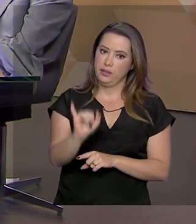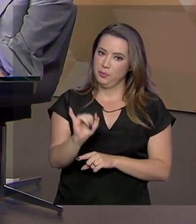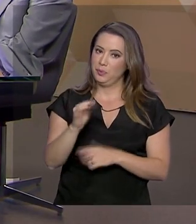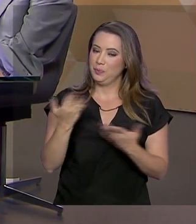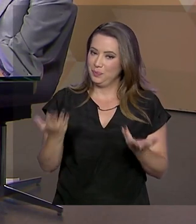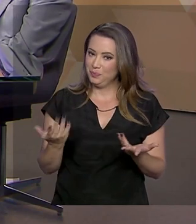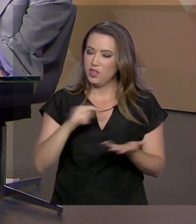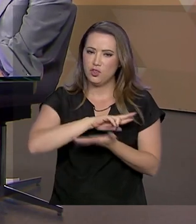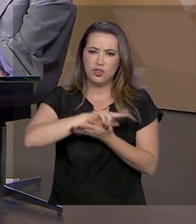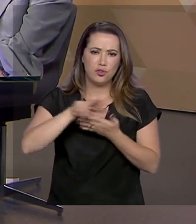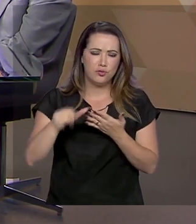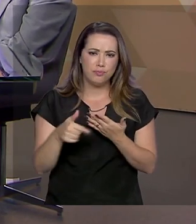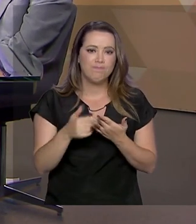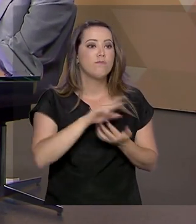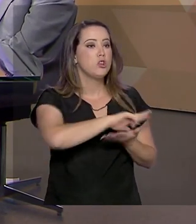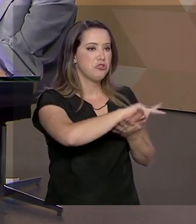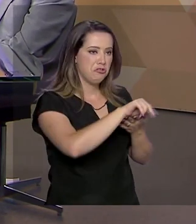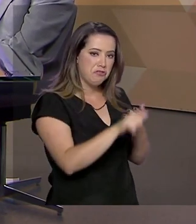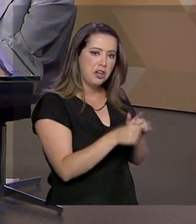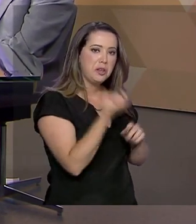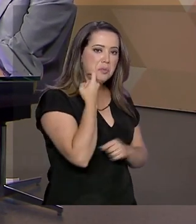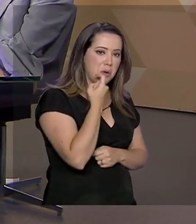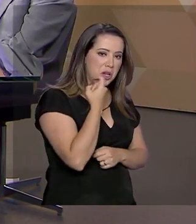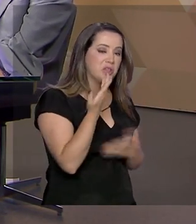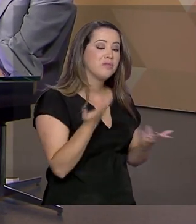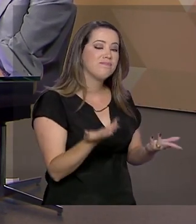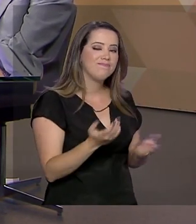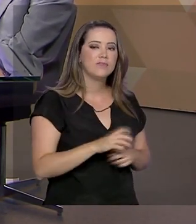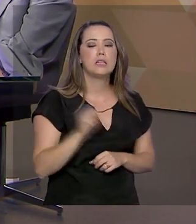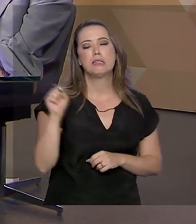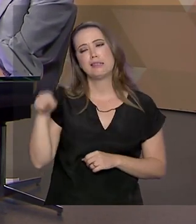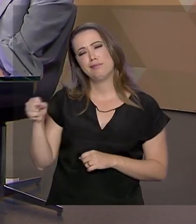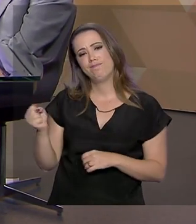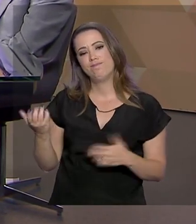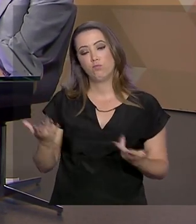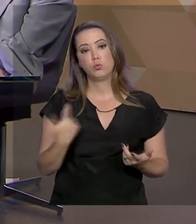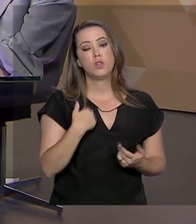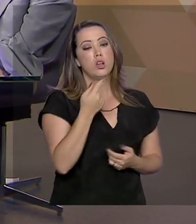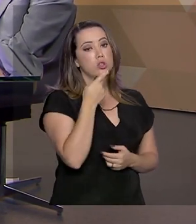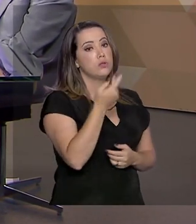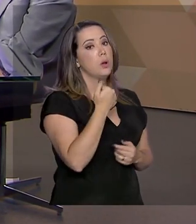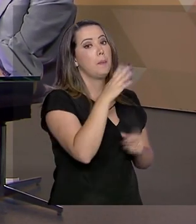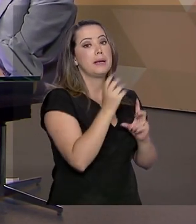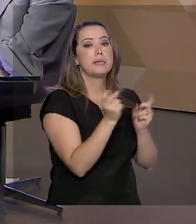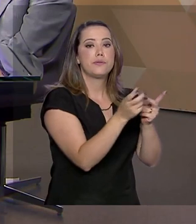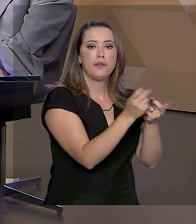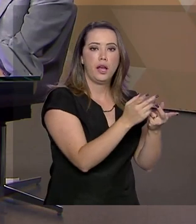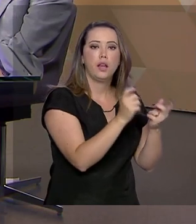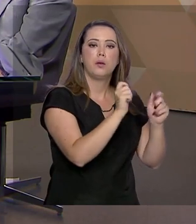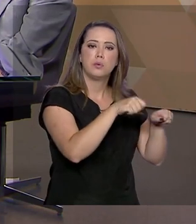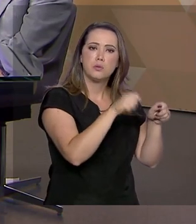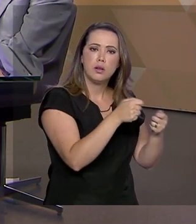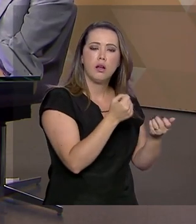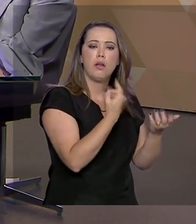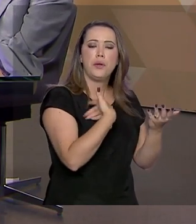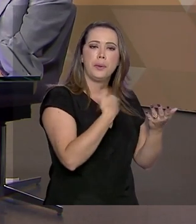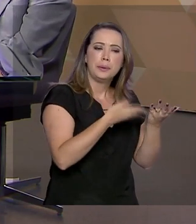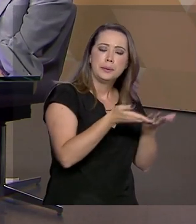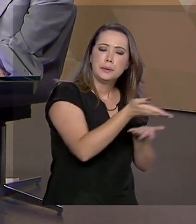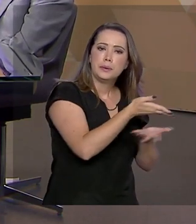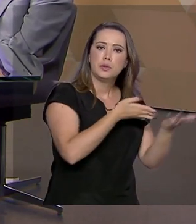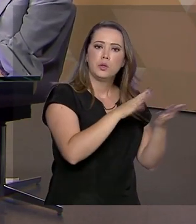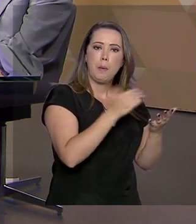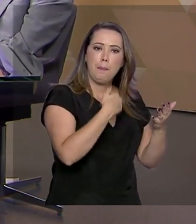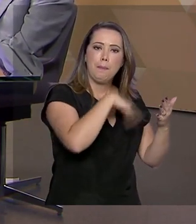E, secretário, a gente falou no bloco anterior também do aumento da demanda e com isso da produção também. É possível aliar essas duas